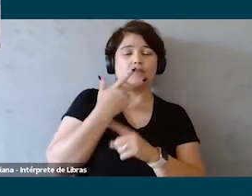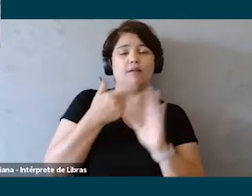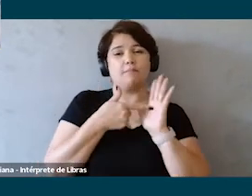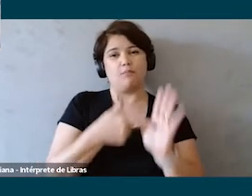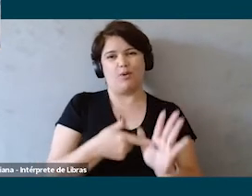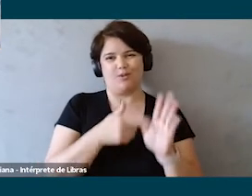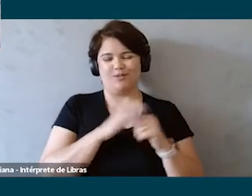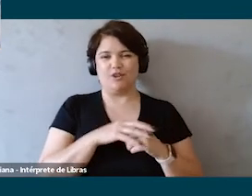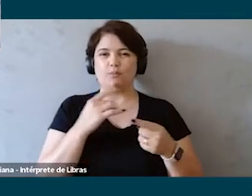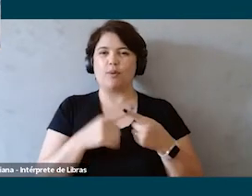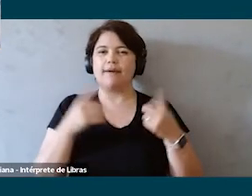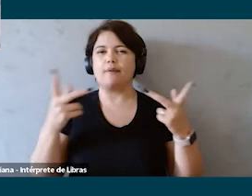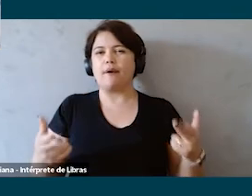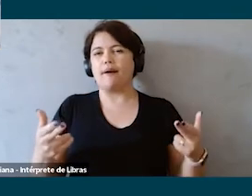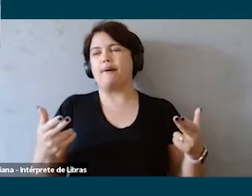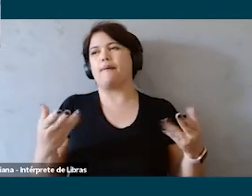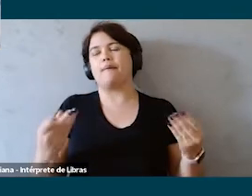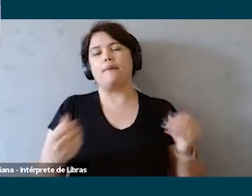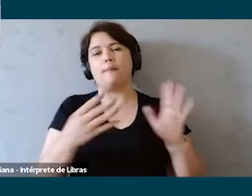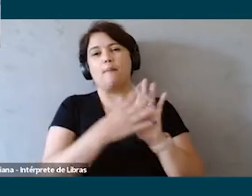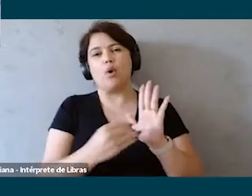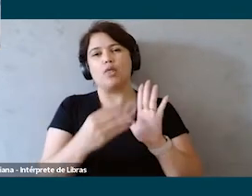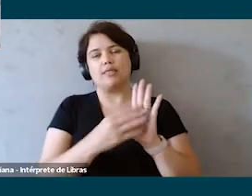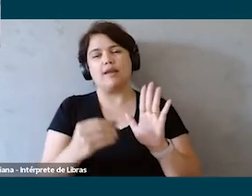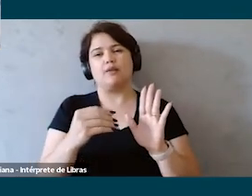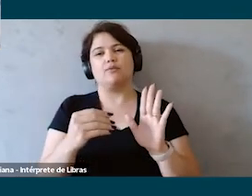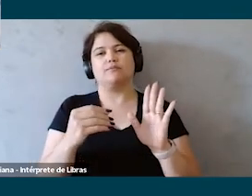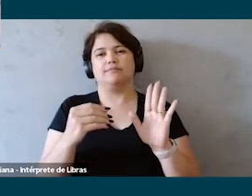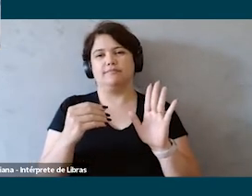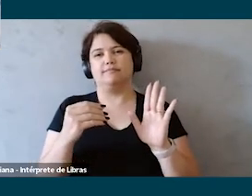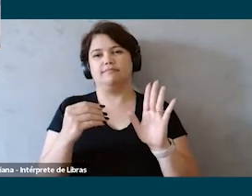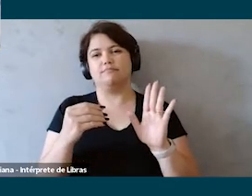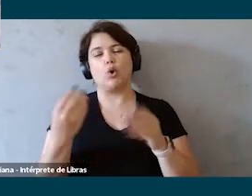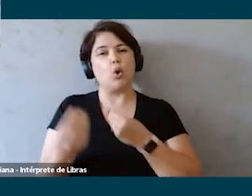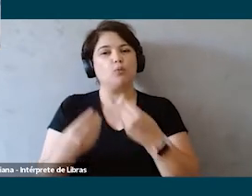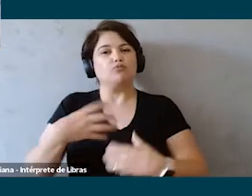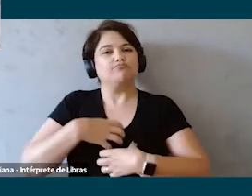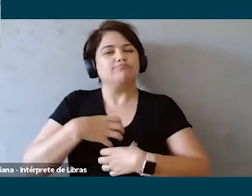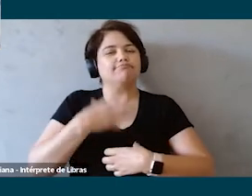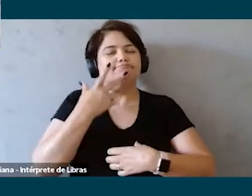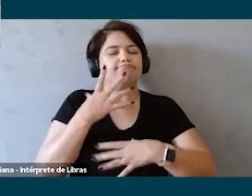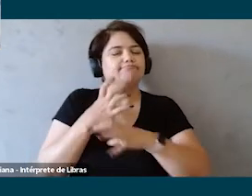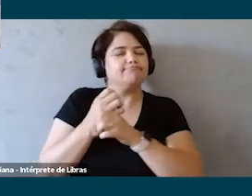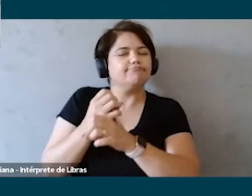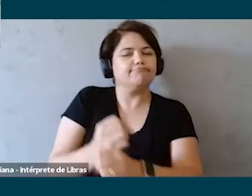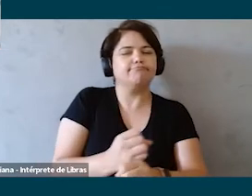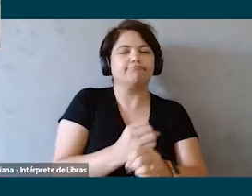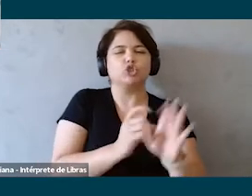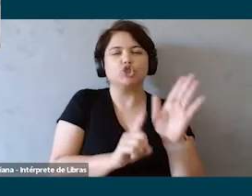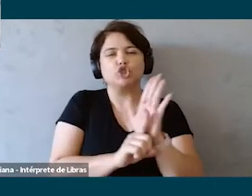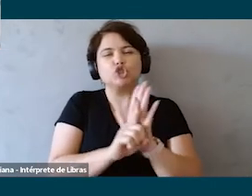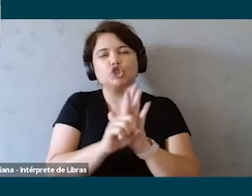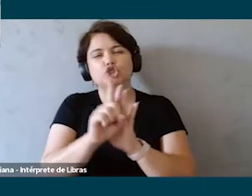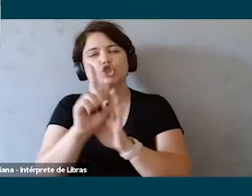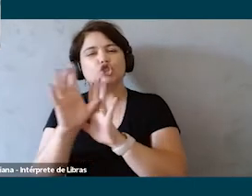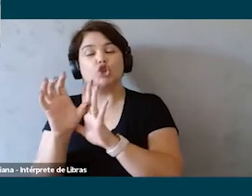ela apresentou aqui como por exemplo modelo do survey formas de medir um